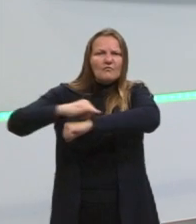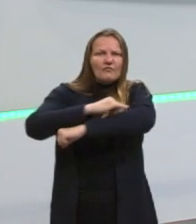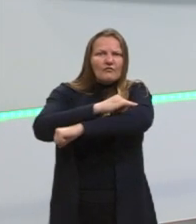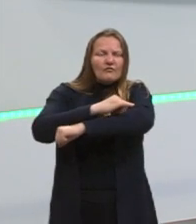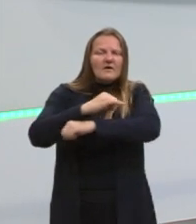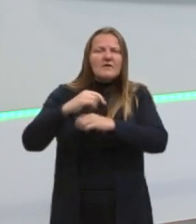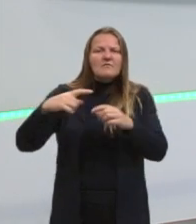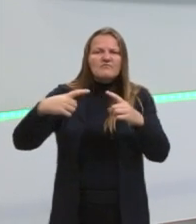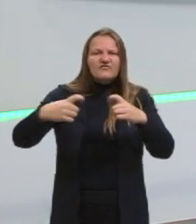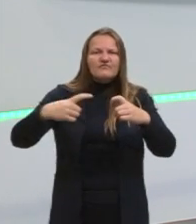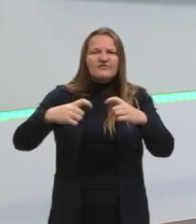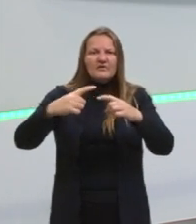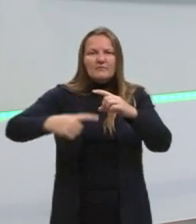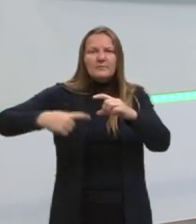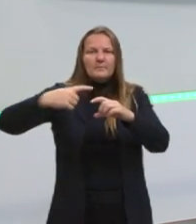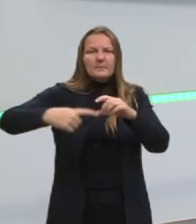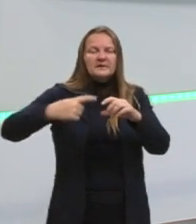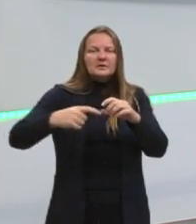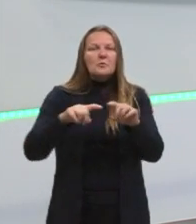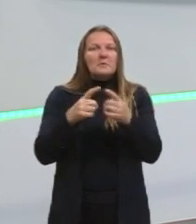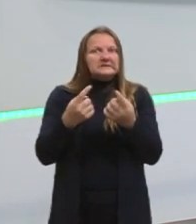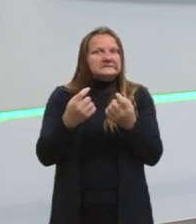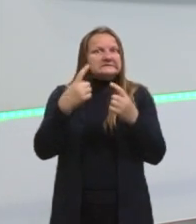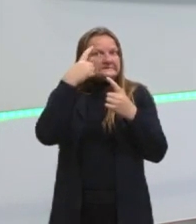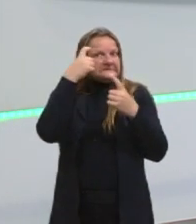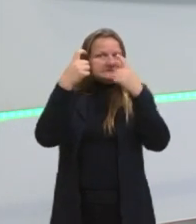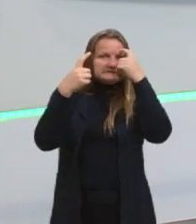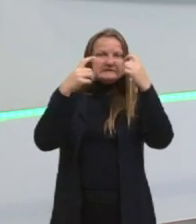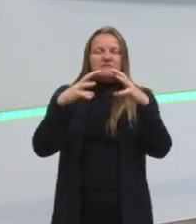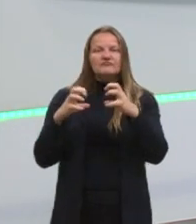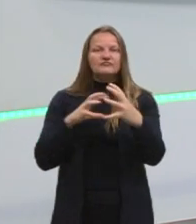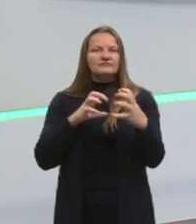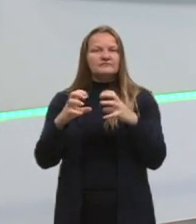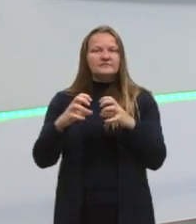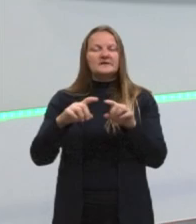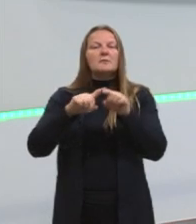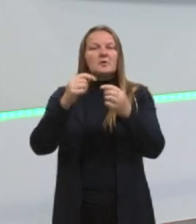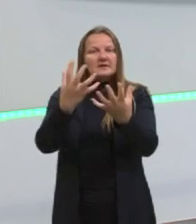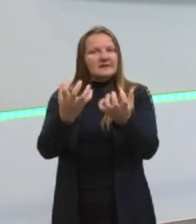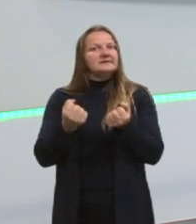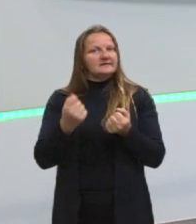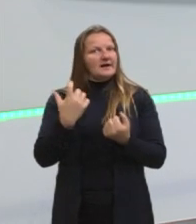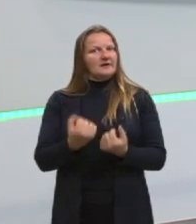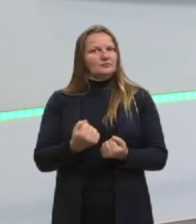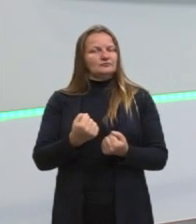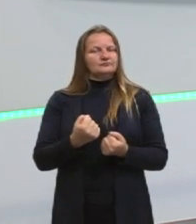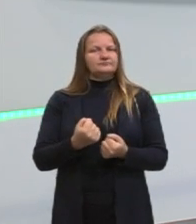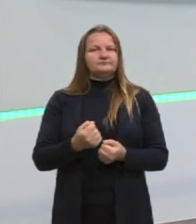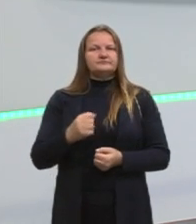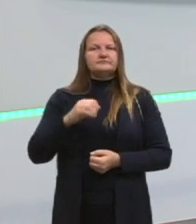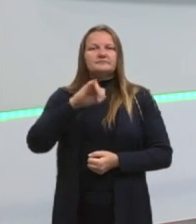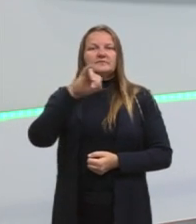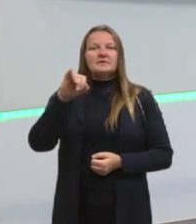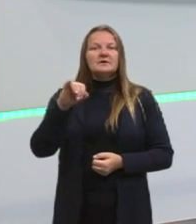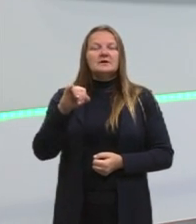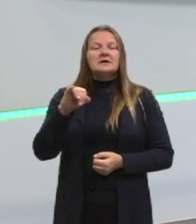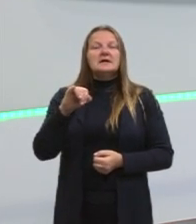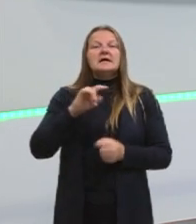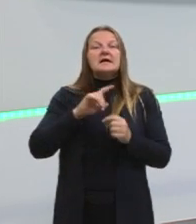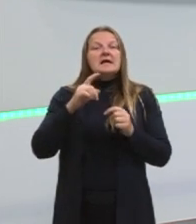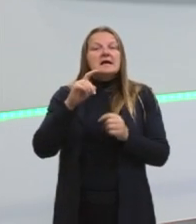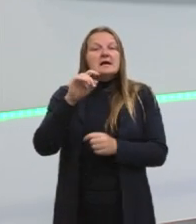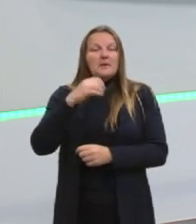mas o clima estava muito tenso. No fim, se aceitou que o João Goulart virasse presidente, nisso, o João Goulart não tinha nem voltado para o Brasil.